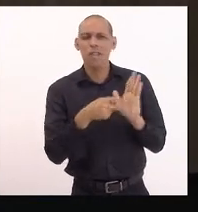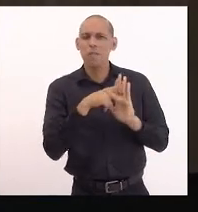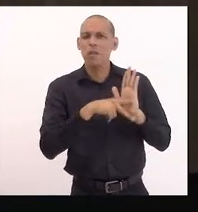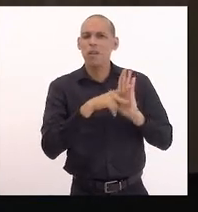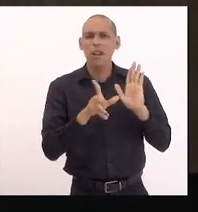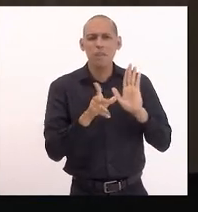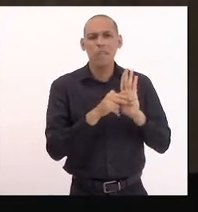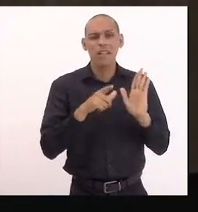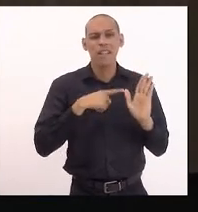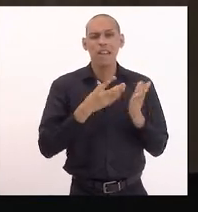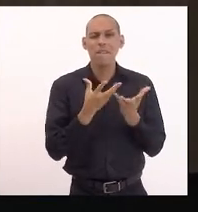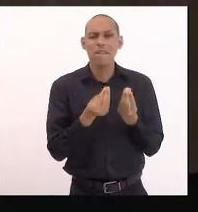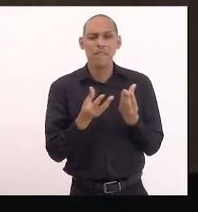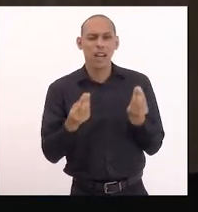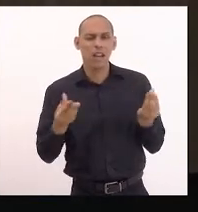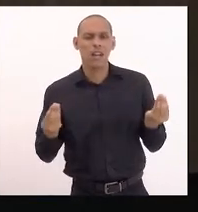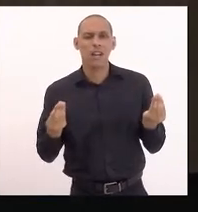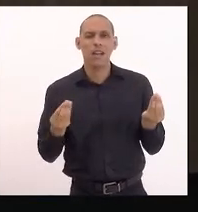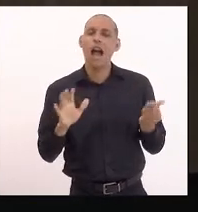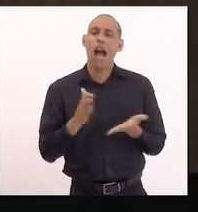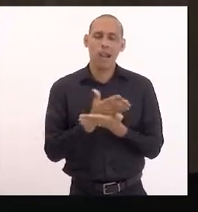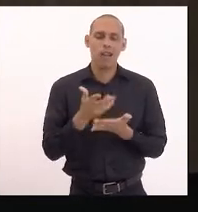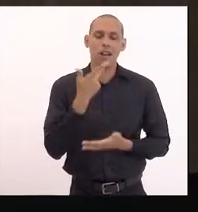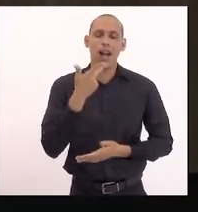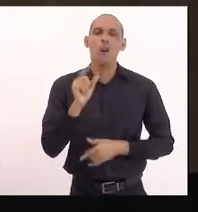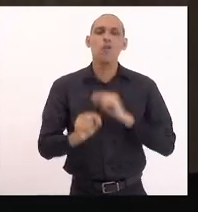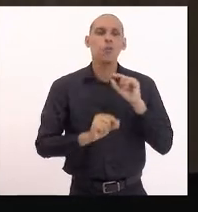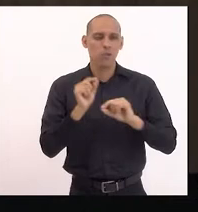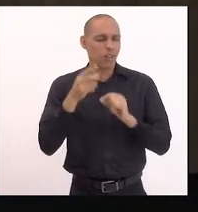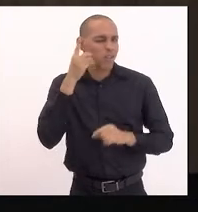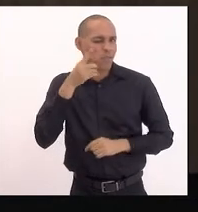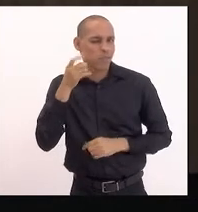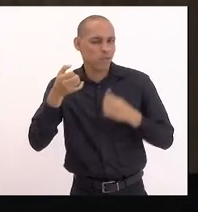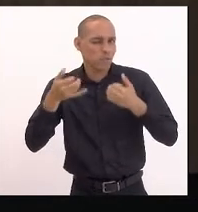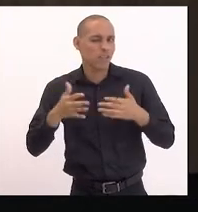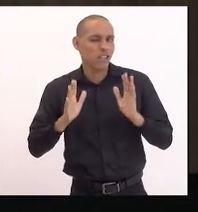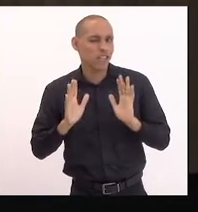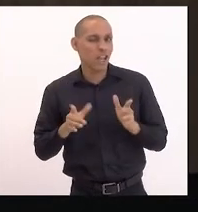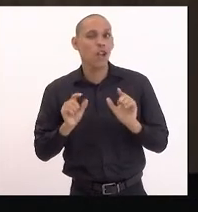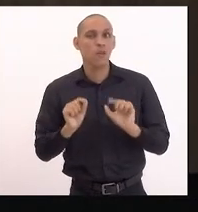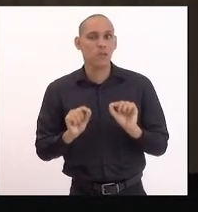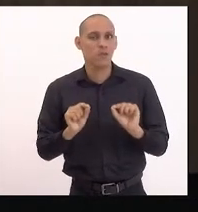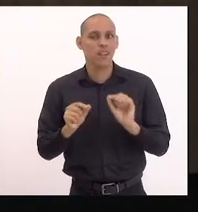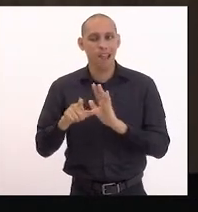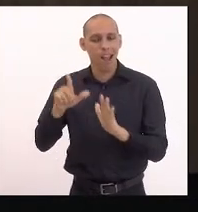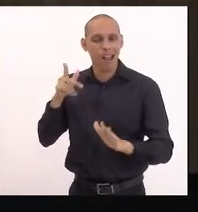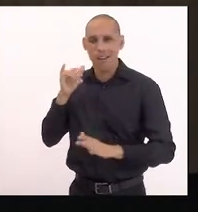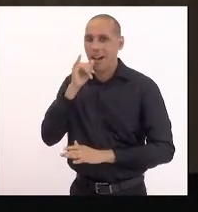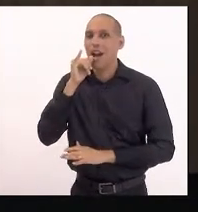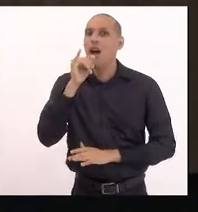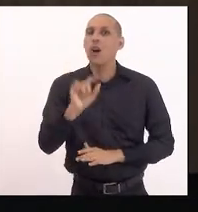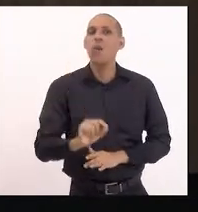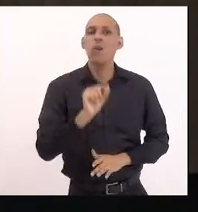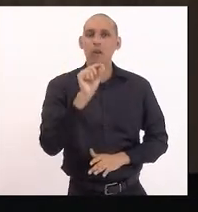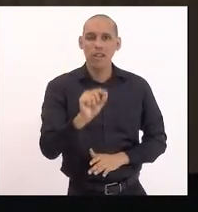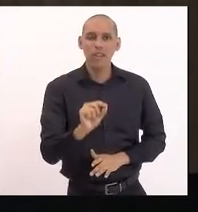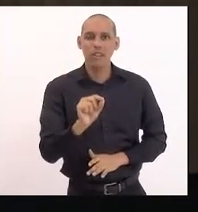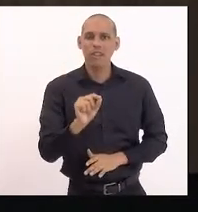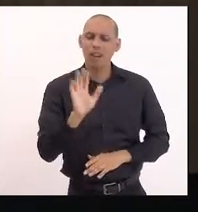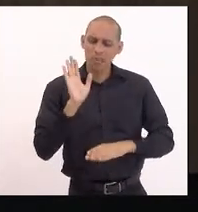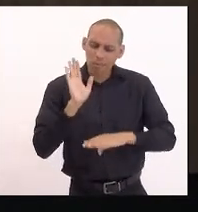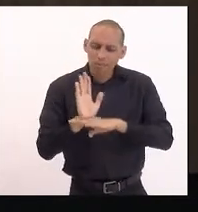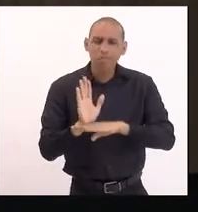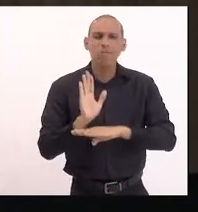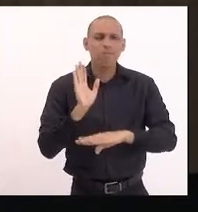delas, como já foi dito aqui por deputados e deputadas que me antecederam, elas contribuíram